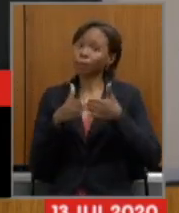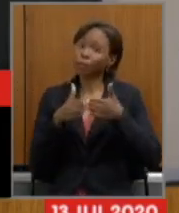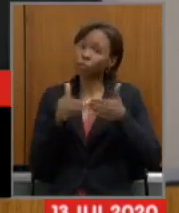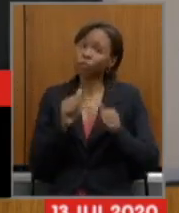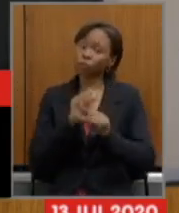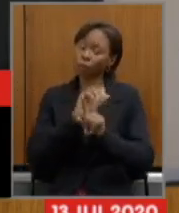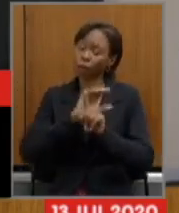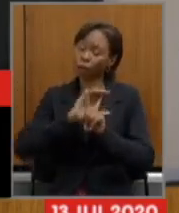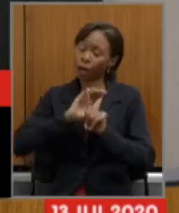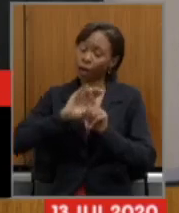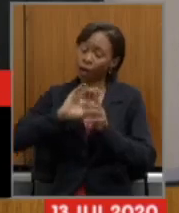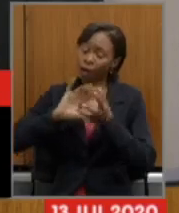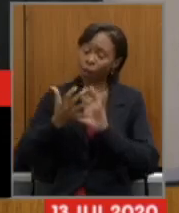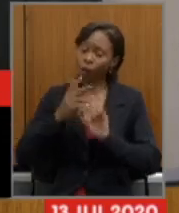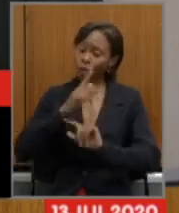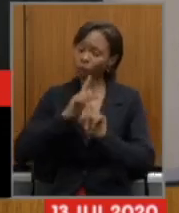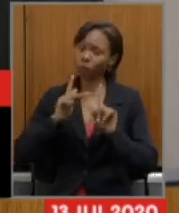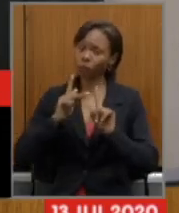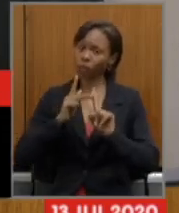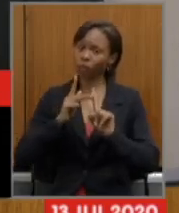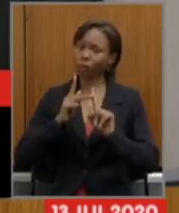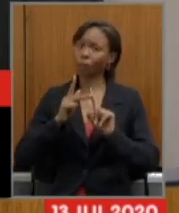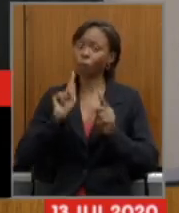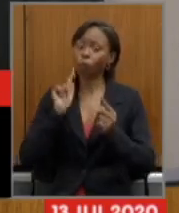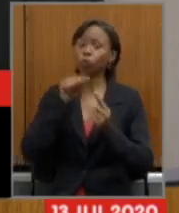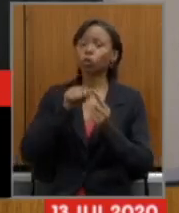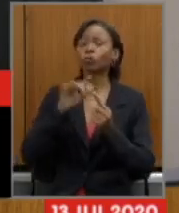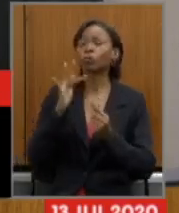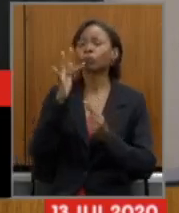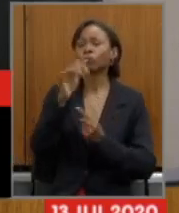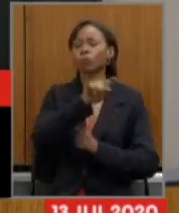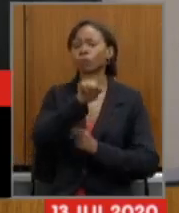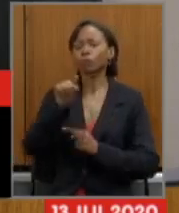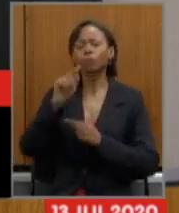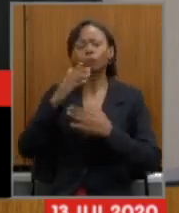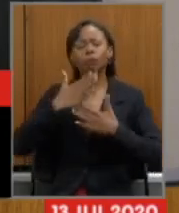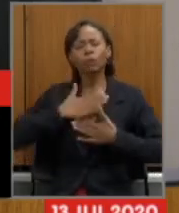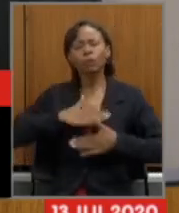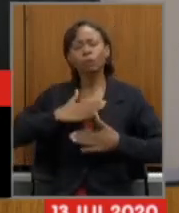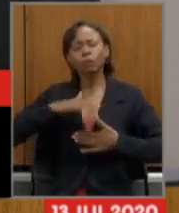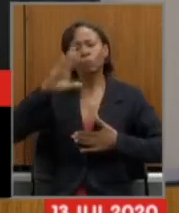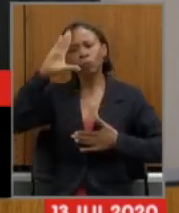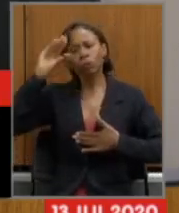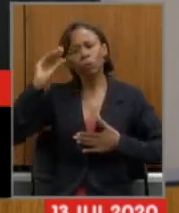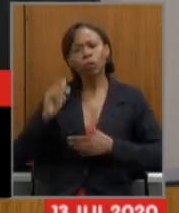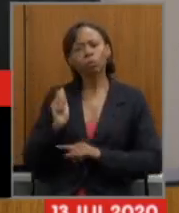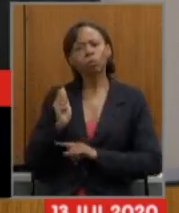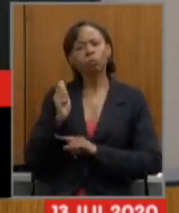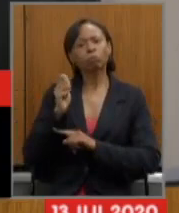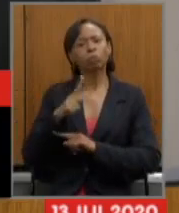tenham no futuro a tranquilidade de receber a sua aposentadoria